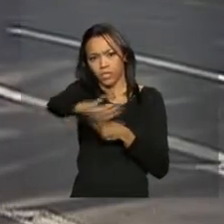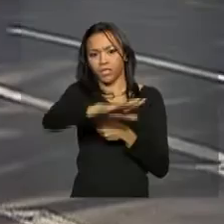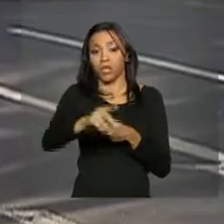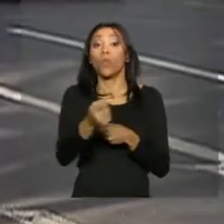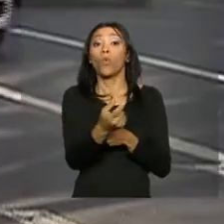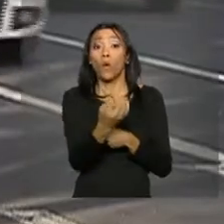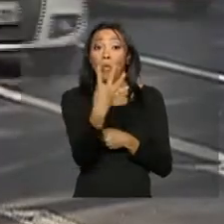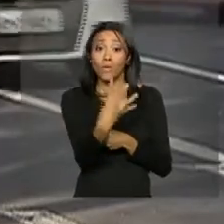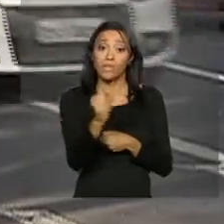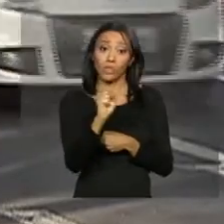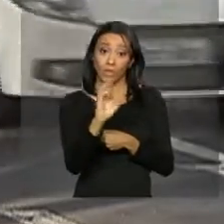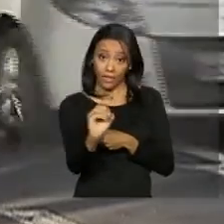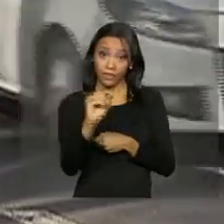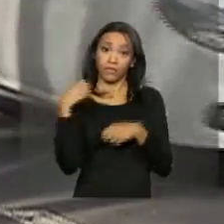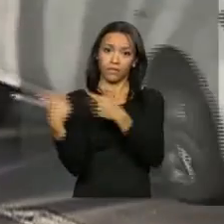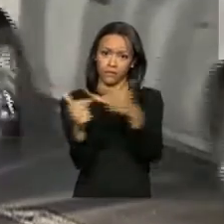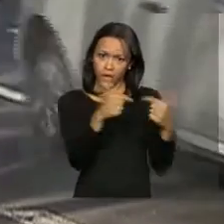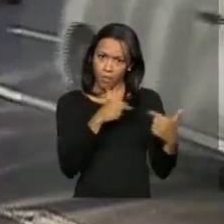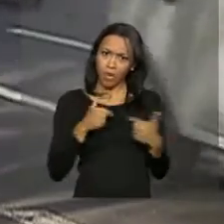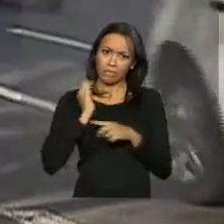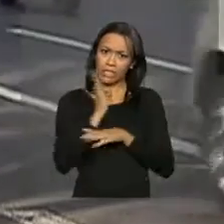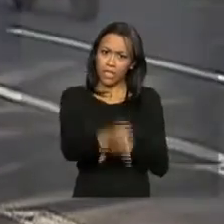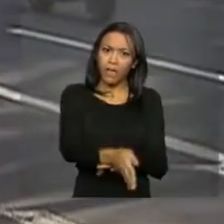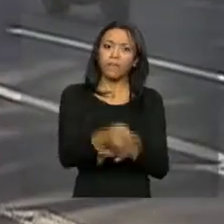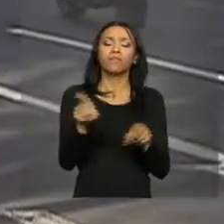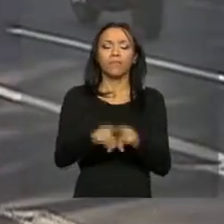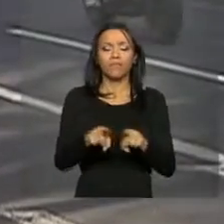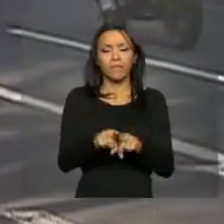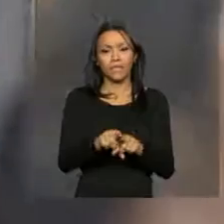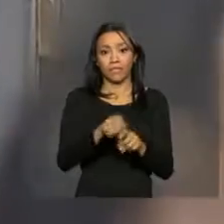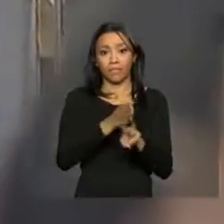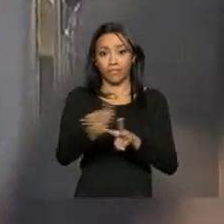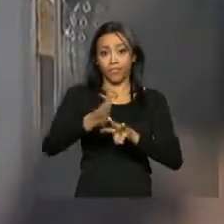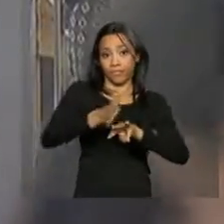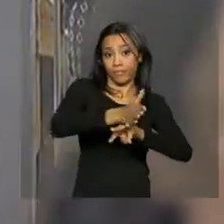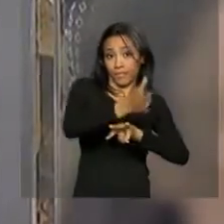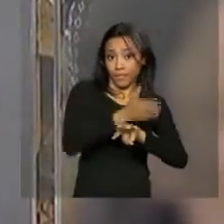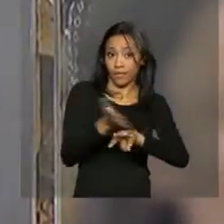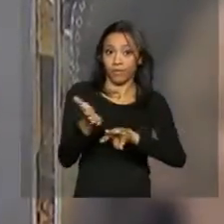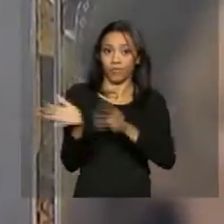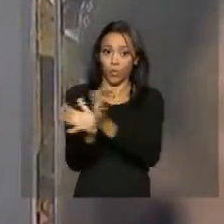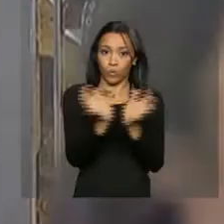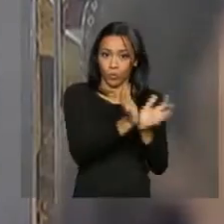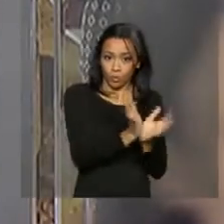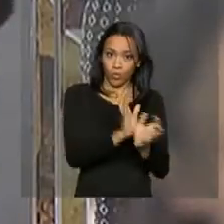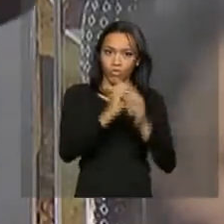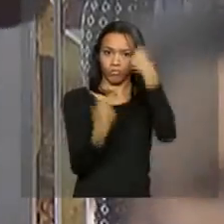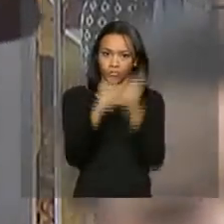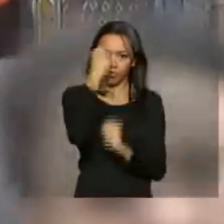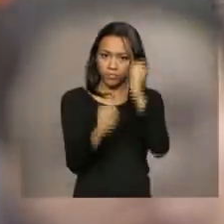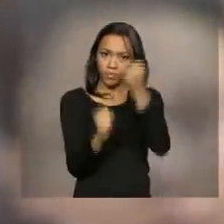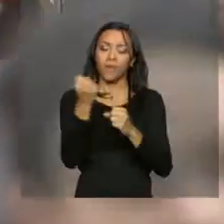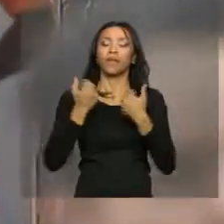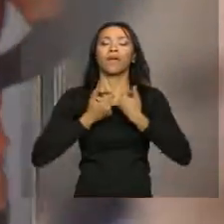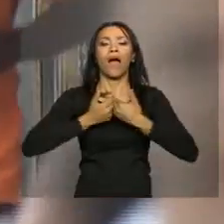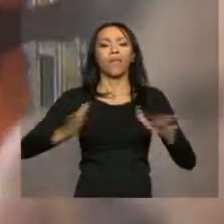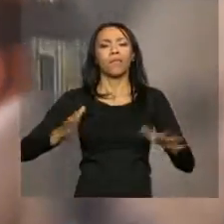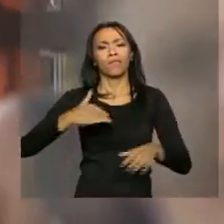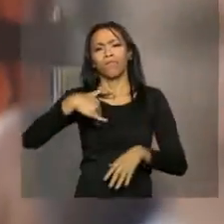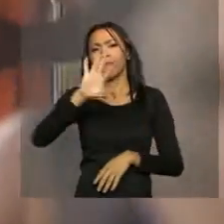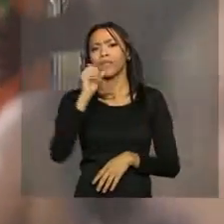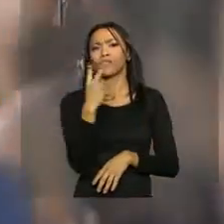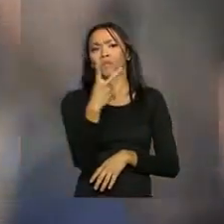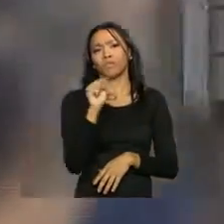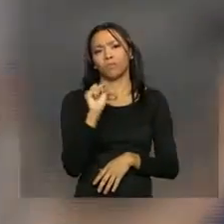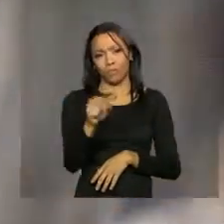480 empregos diretos em três linhas de produção. Durante a fase de construção da unidade, foram abertos mais de 2 mil